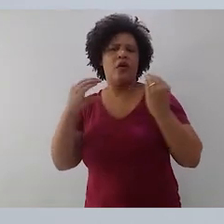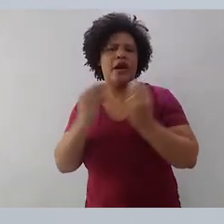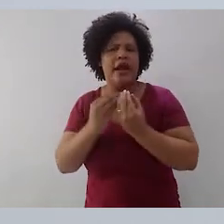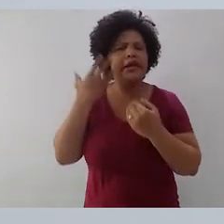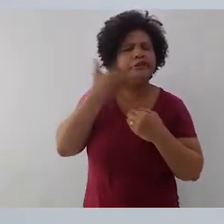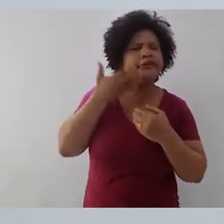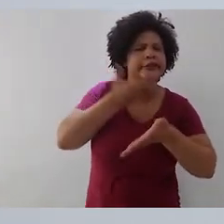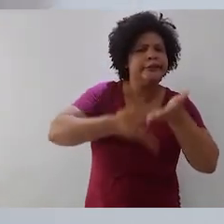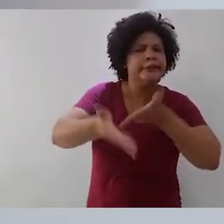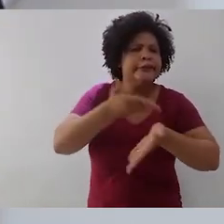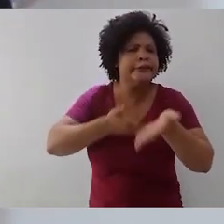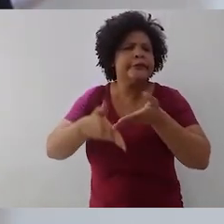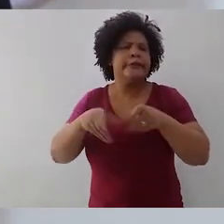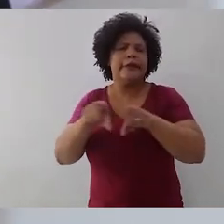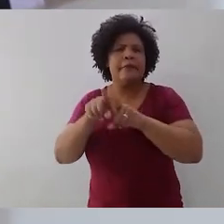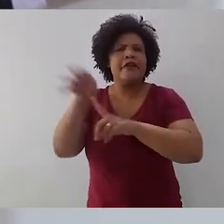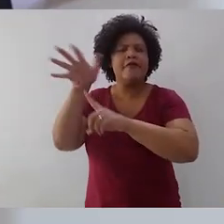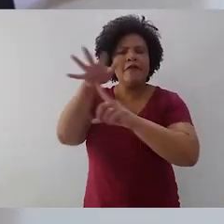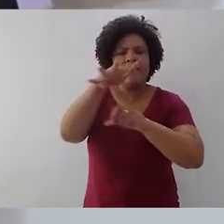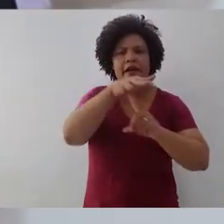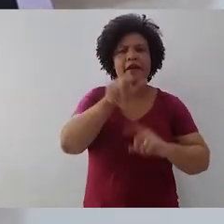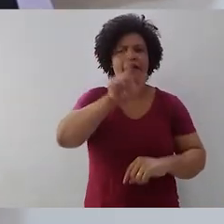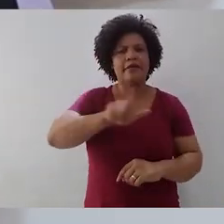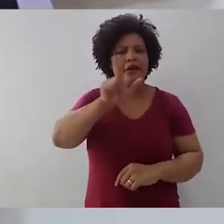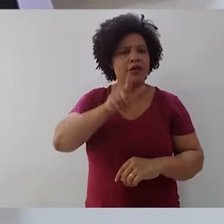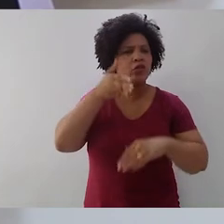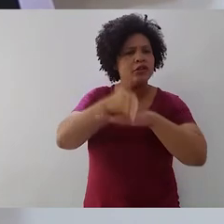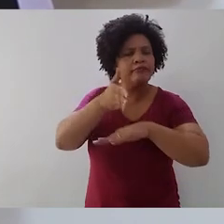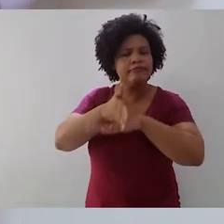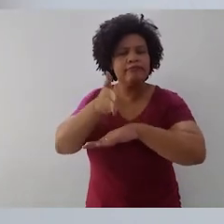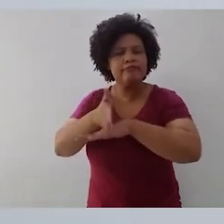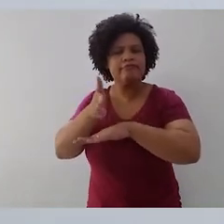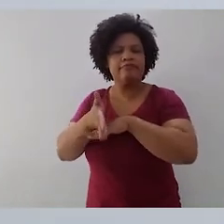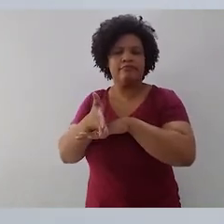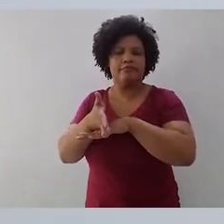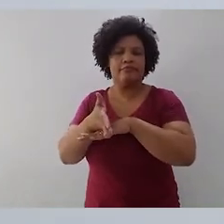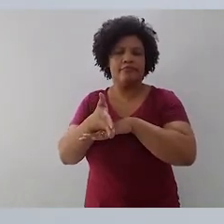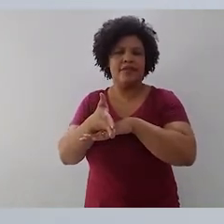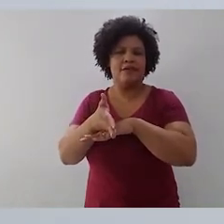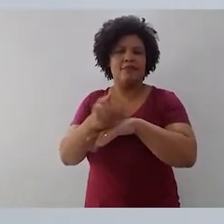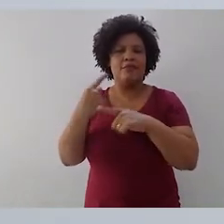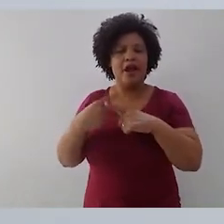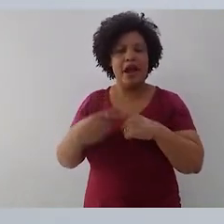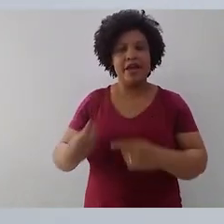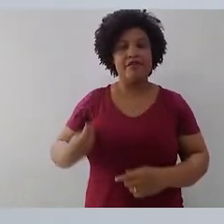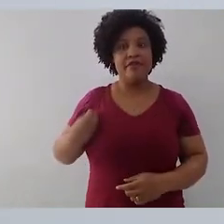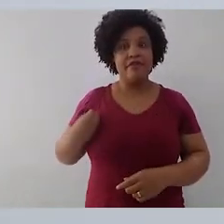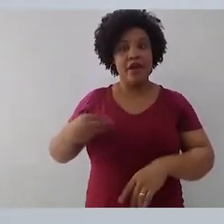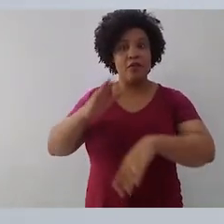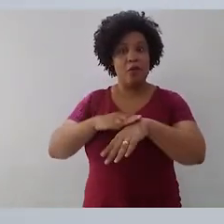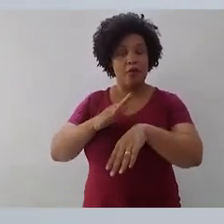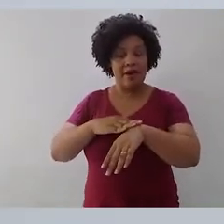ideias com outro, porque quando eu apresento o resultado, o produto do meu processo, eu vivendo esse momento,